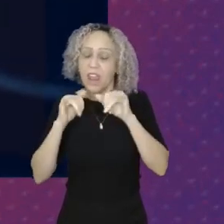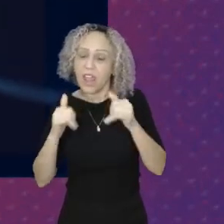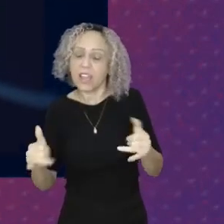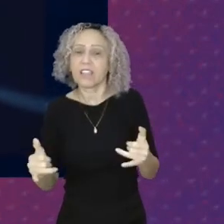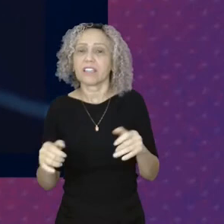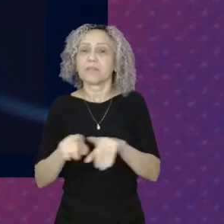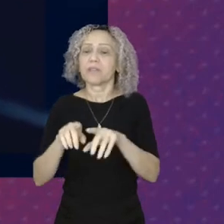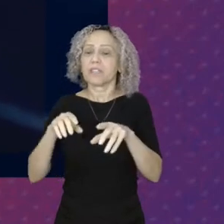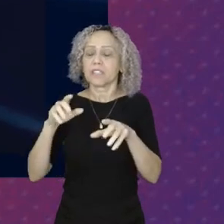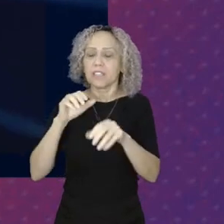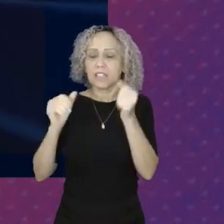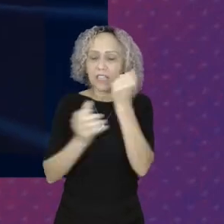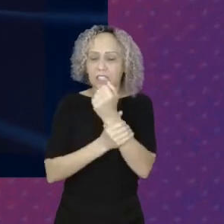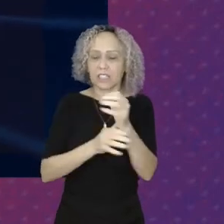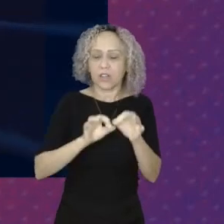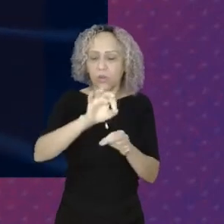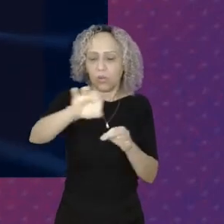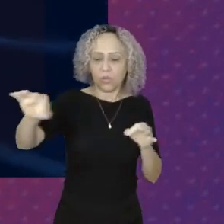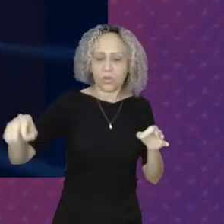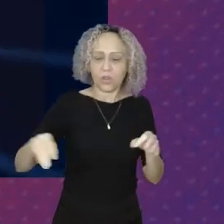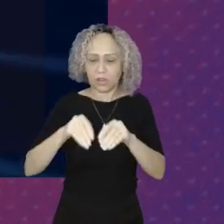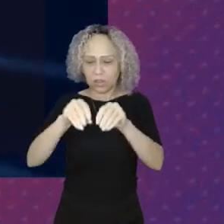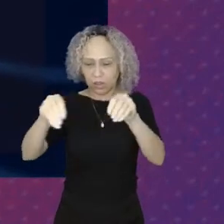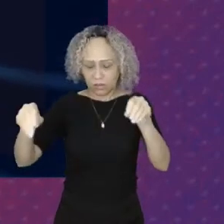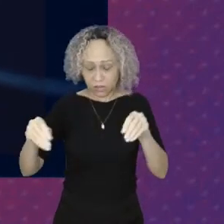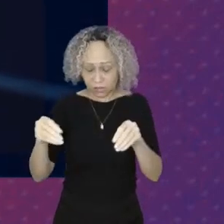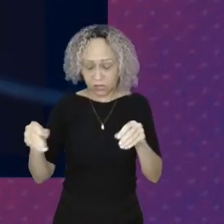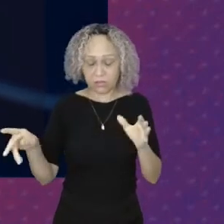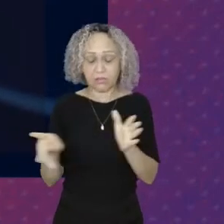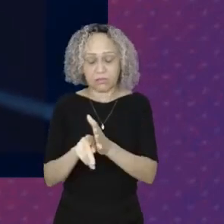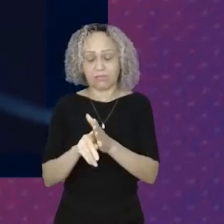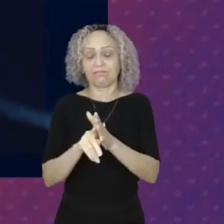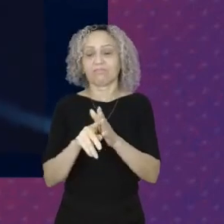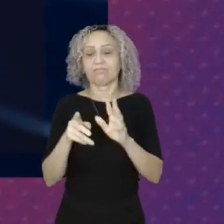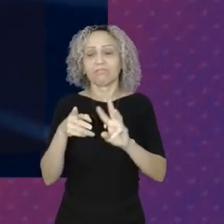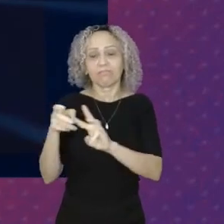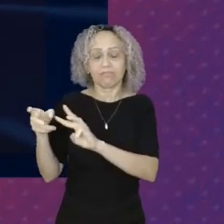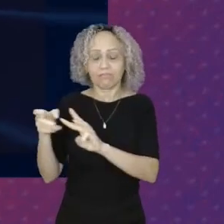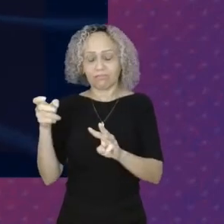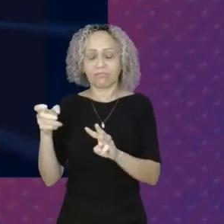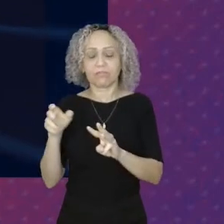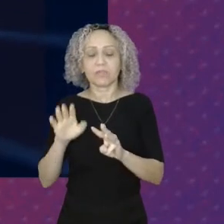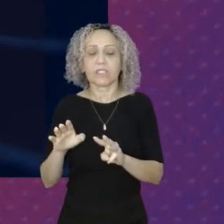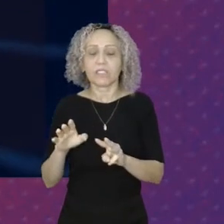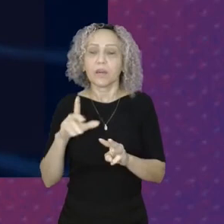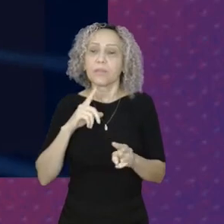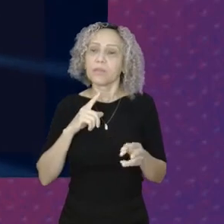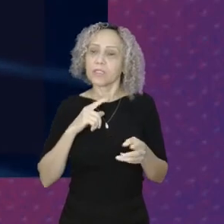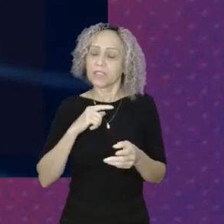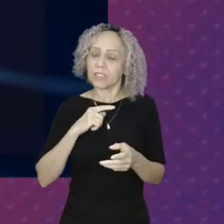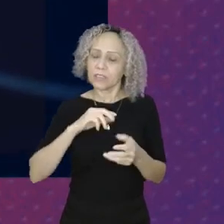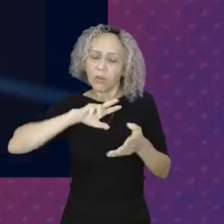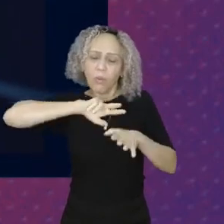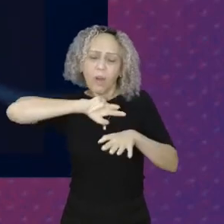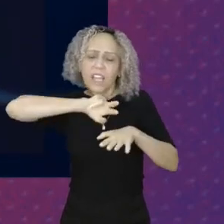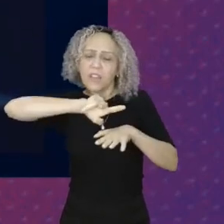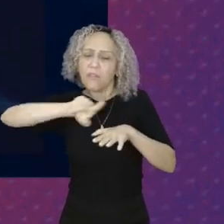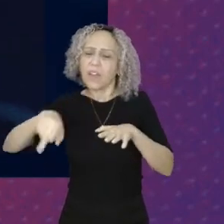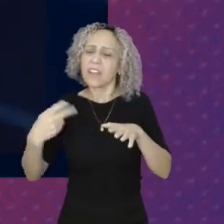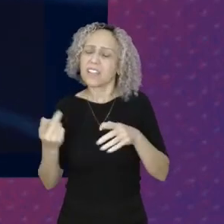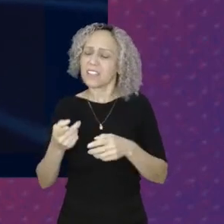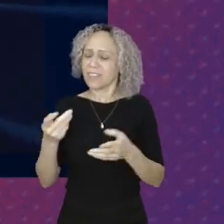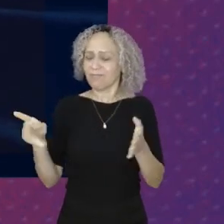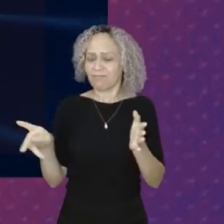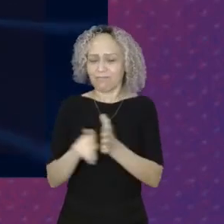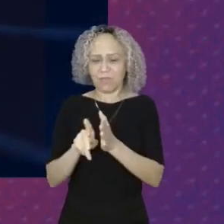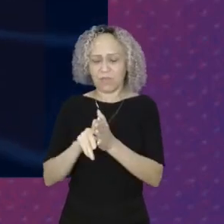Territoriais E dos maritórios Direito De acesso E uso social E Da biodiversidade E defesa Dos bens comuns Vida